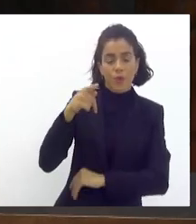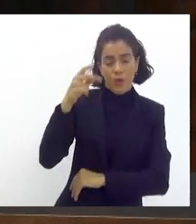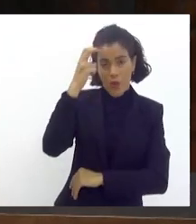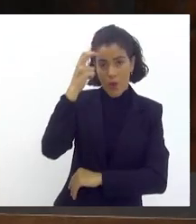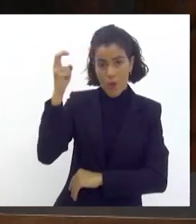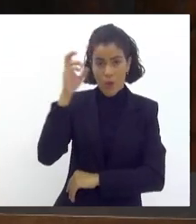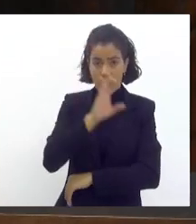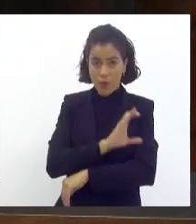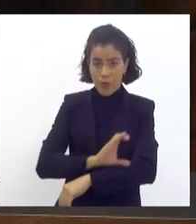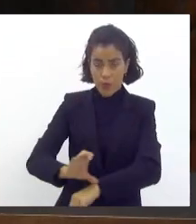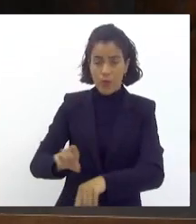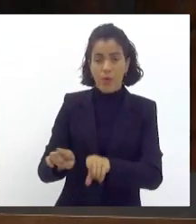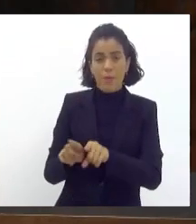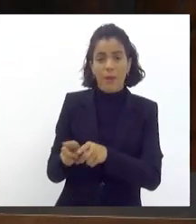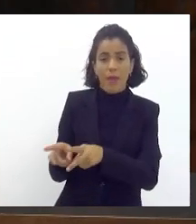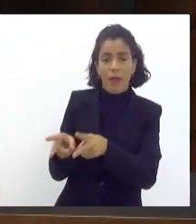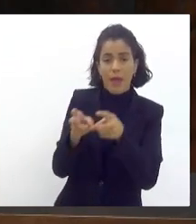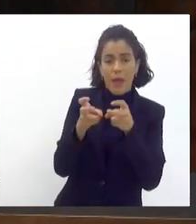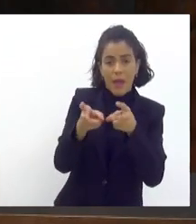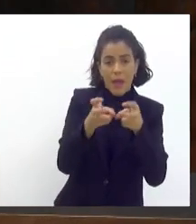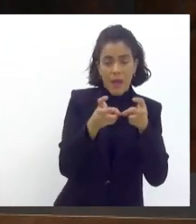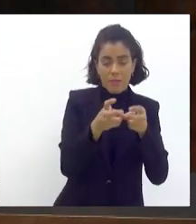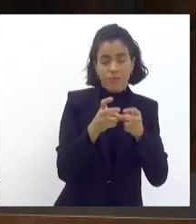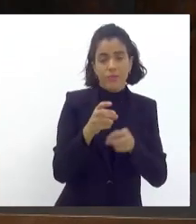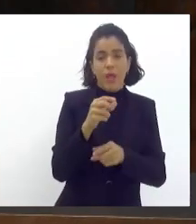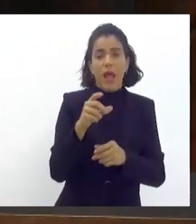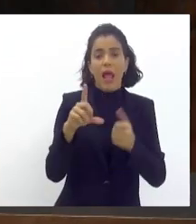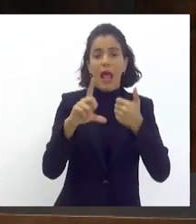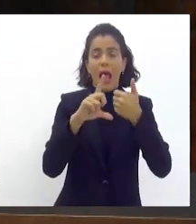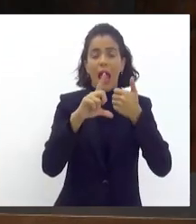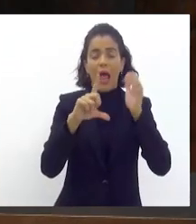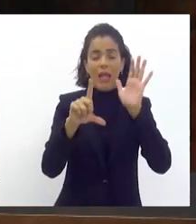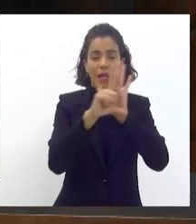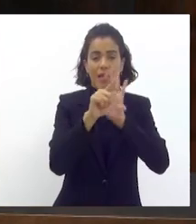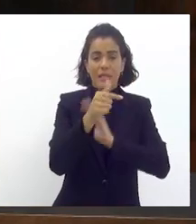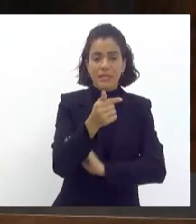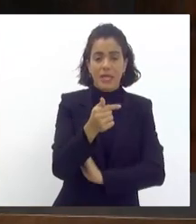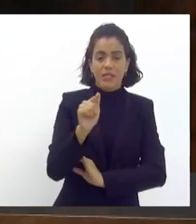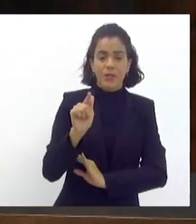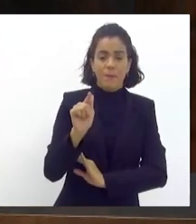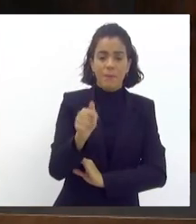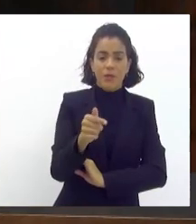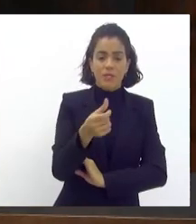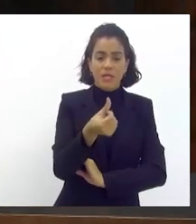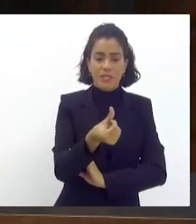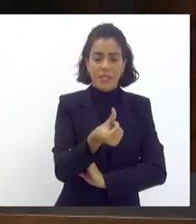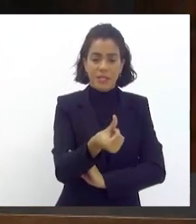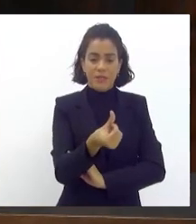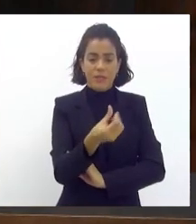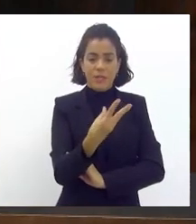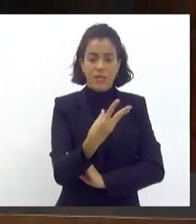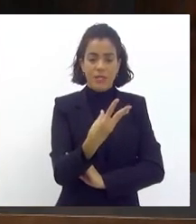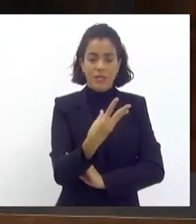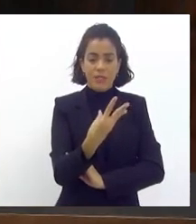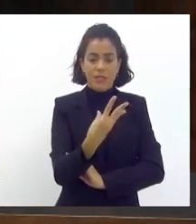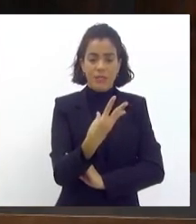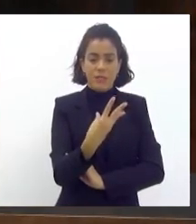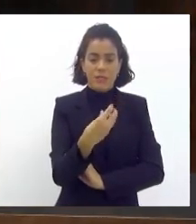captação conforme disposto na Lei 7.035 de 7 de julho de 2015.